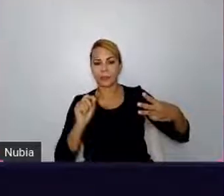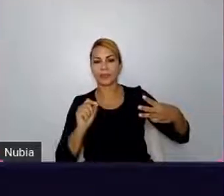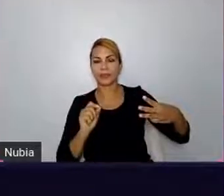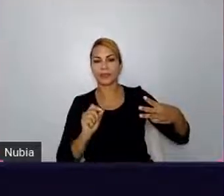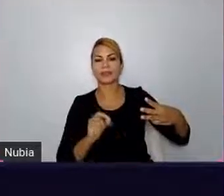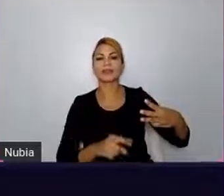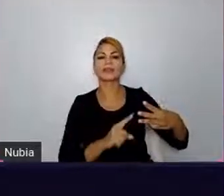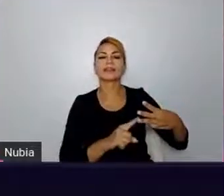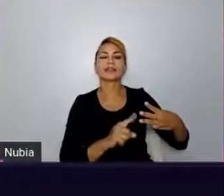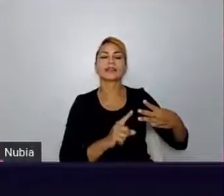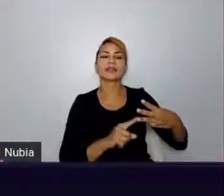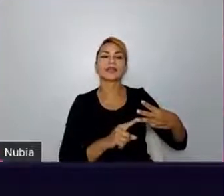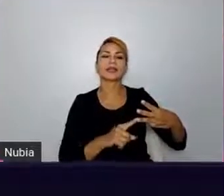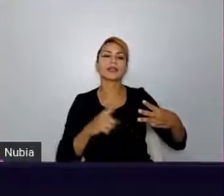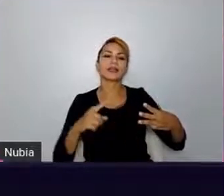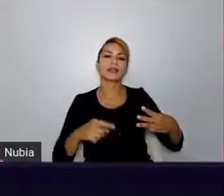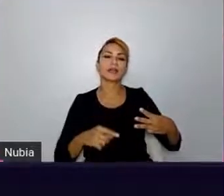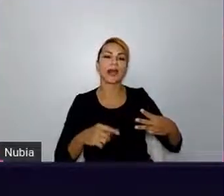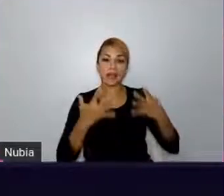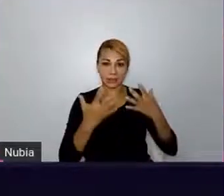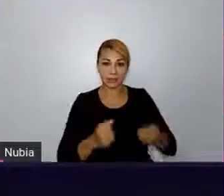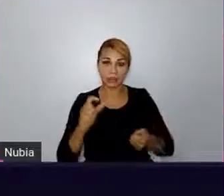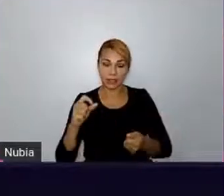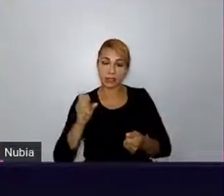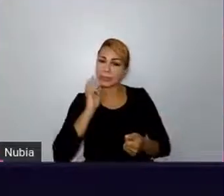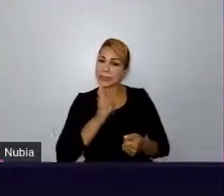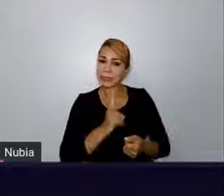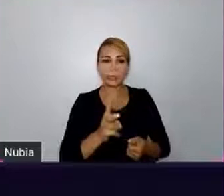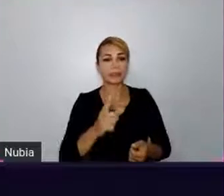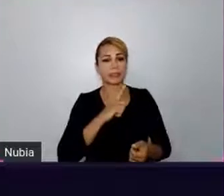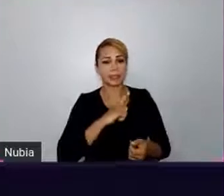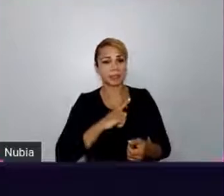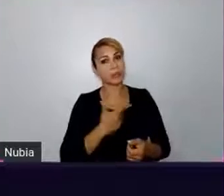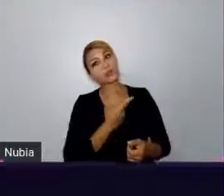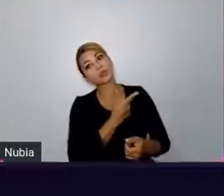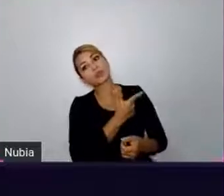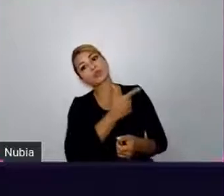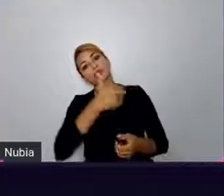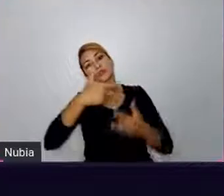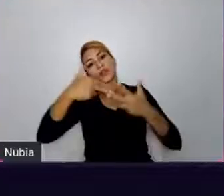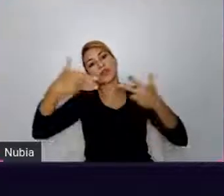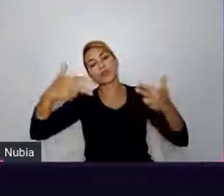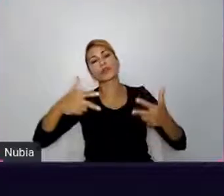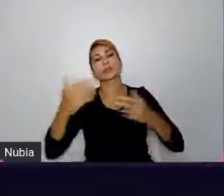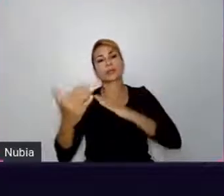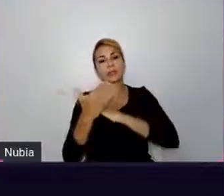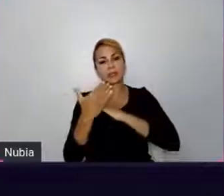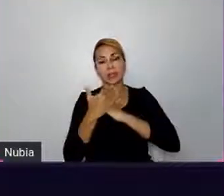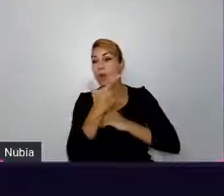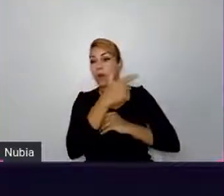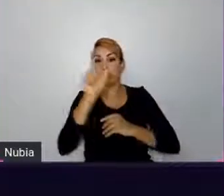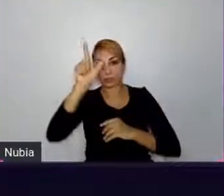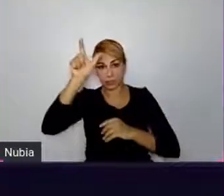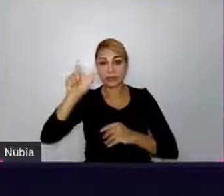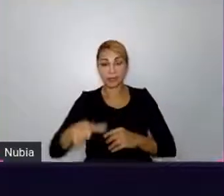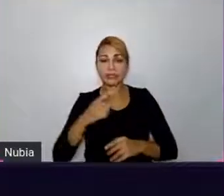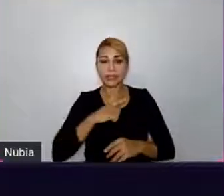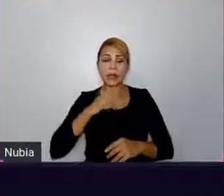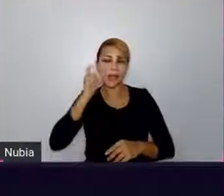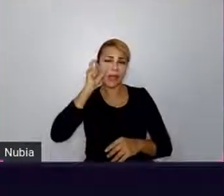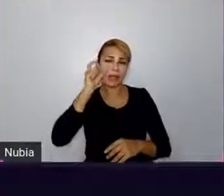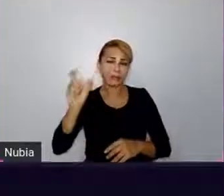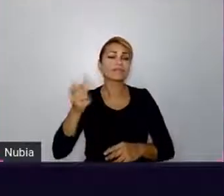algo a aprender com o outro. As outras pessoas sempre têm algo interessante para